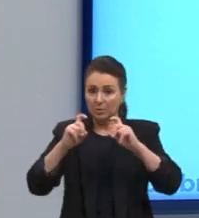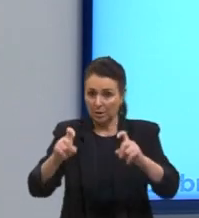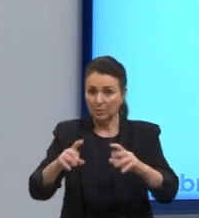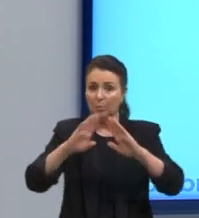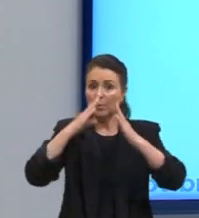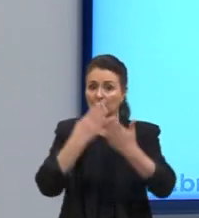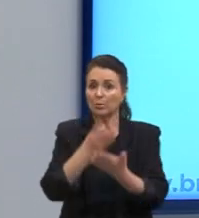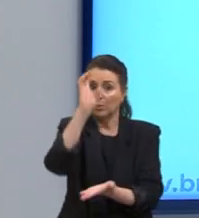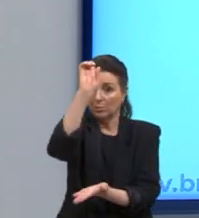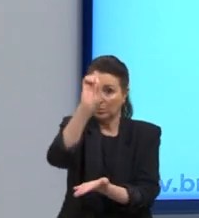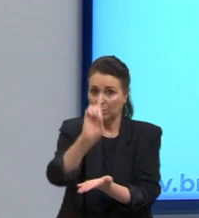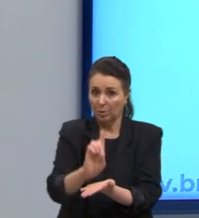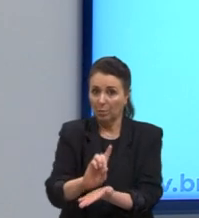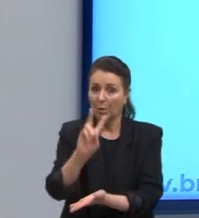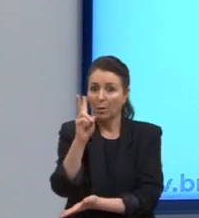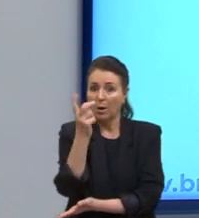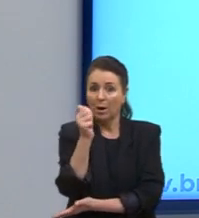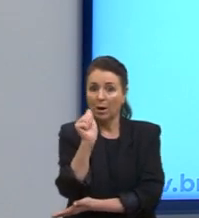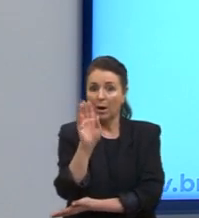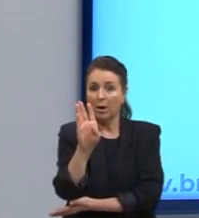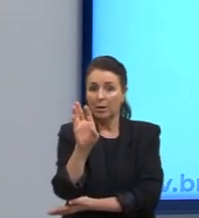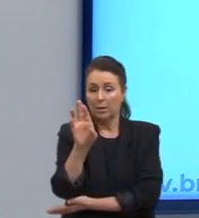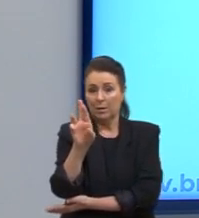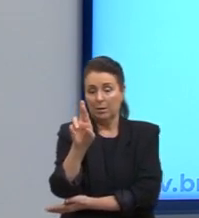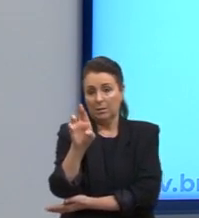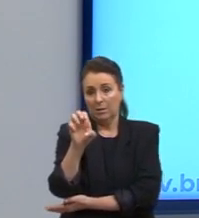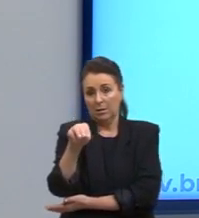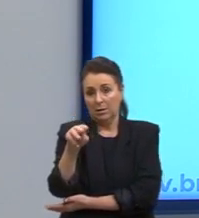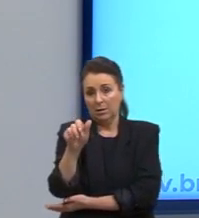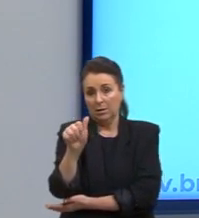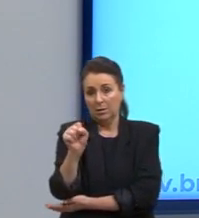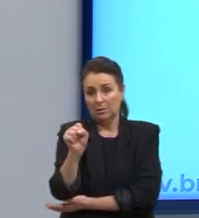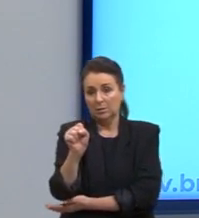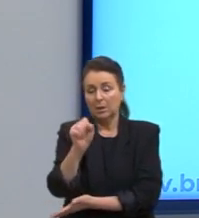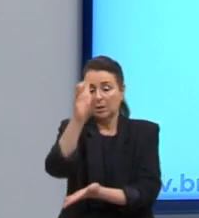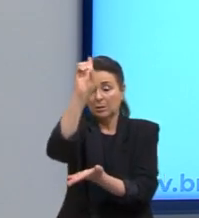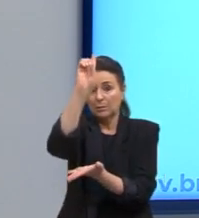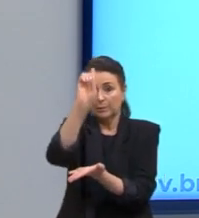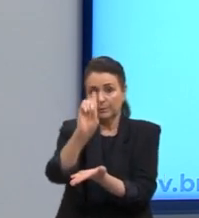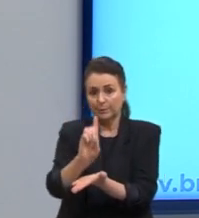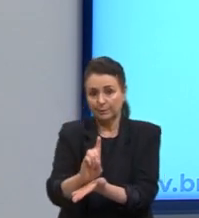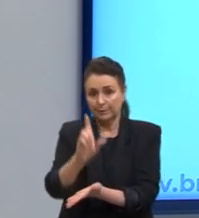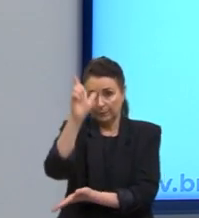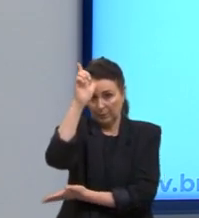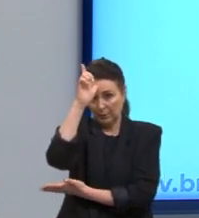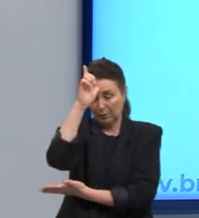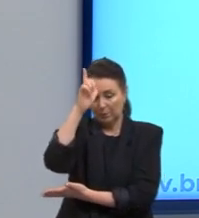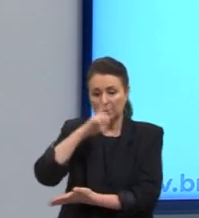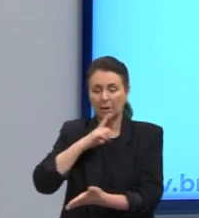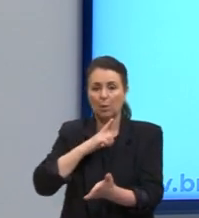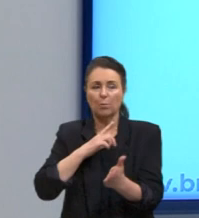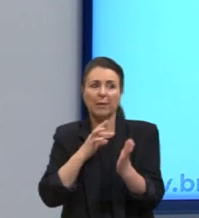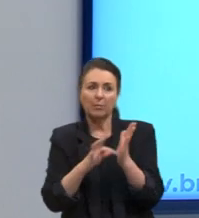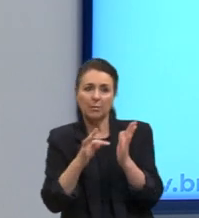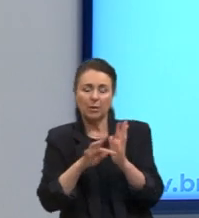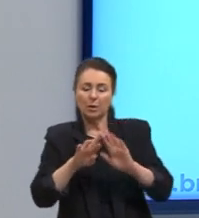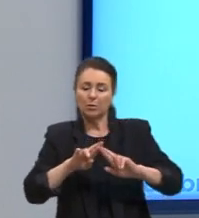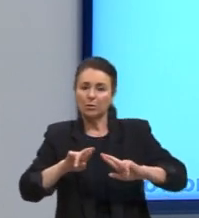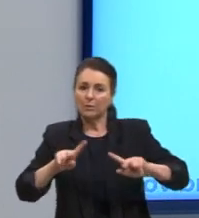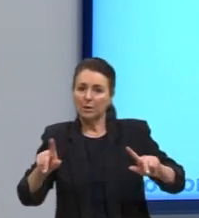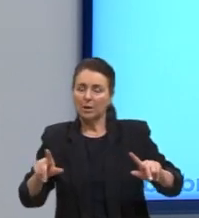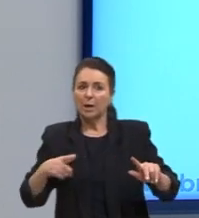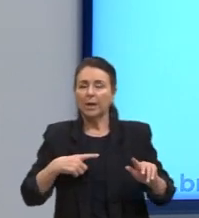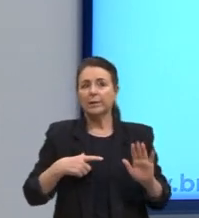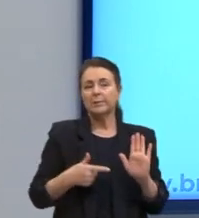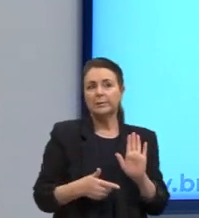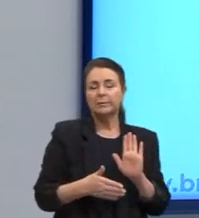principalmente por Habermas. E a escola de Frankfurt, ele tem algumas teses diferentes. Por exemplo, eles apostam